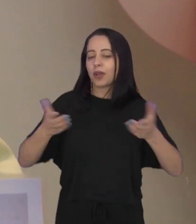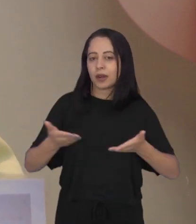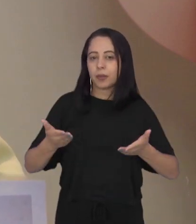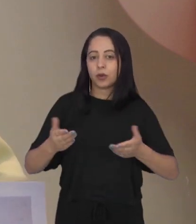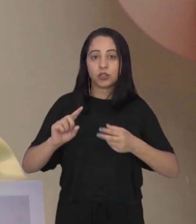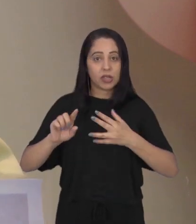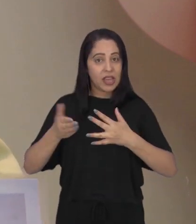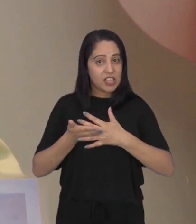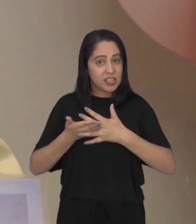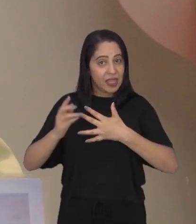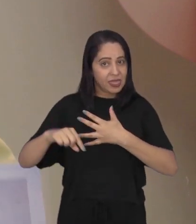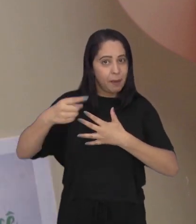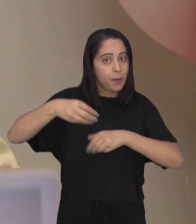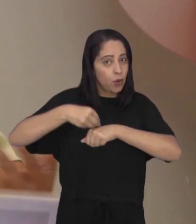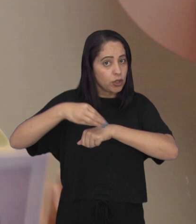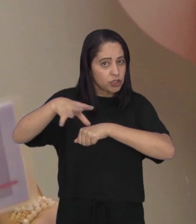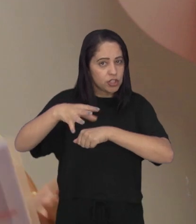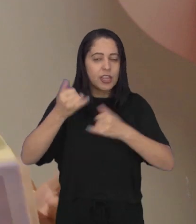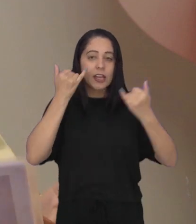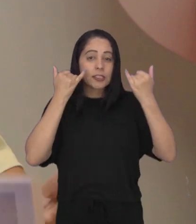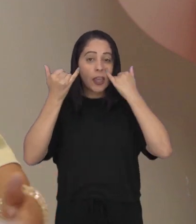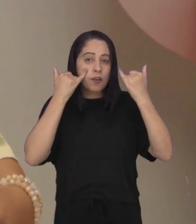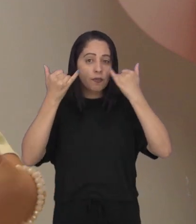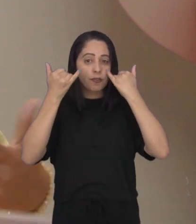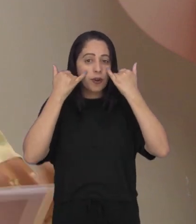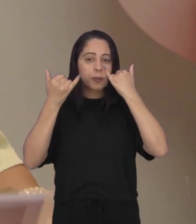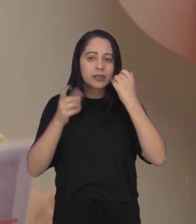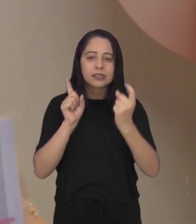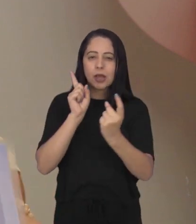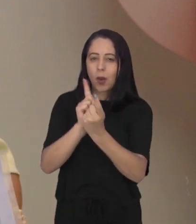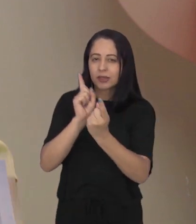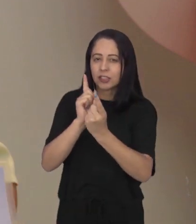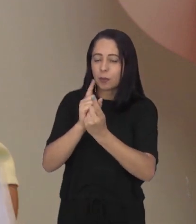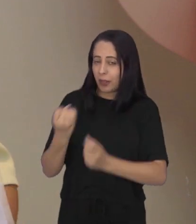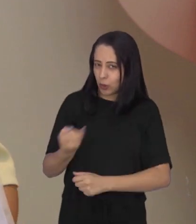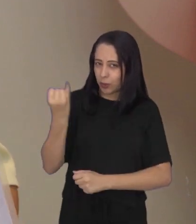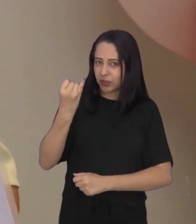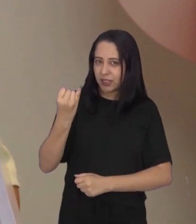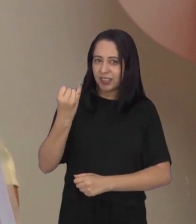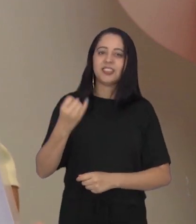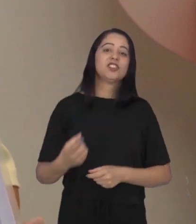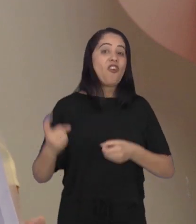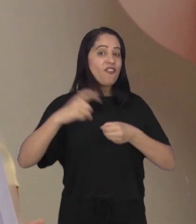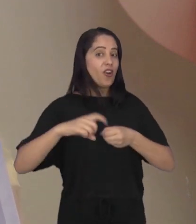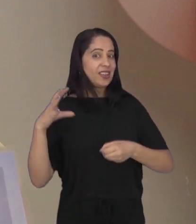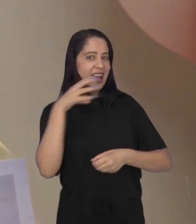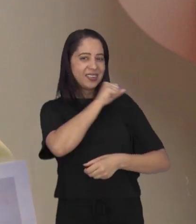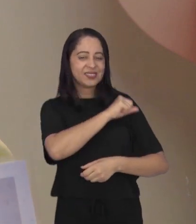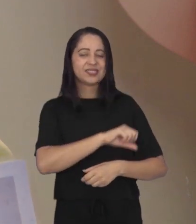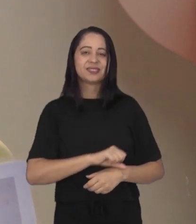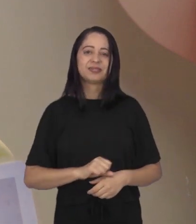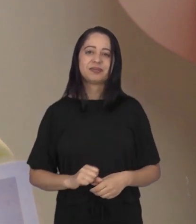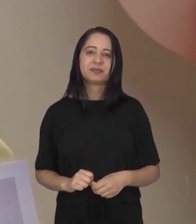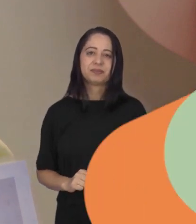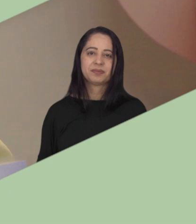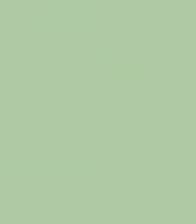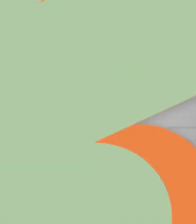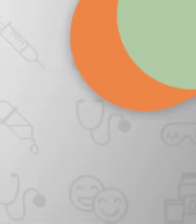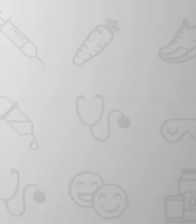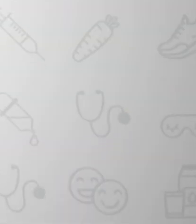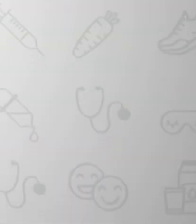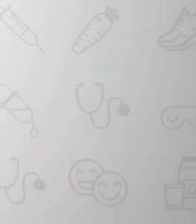Você de hoje. Daqui a pouquinho a gente volta com outras dicas aqui, outras informações sobre esse atendimento que é fundamental. A gente volta já já.